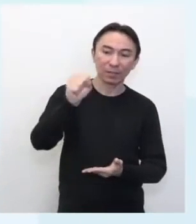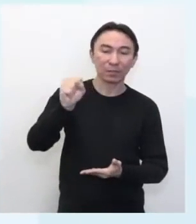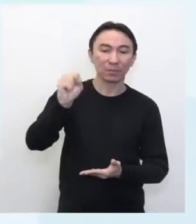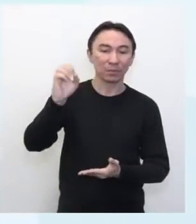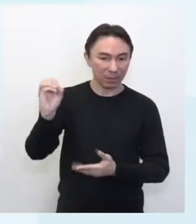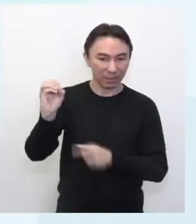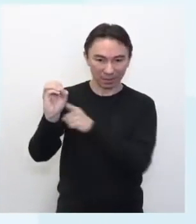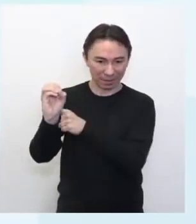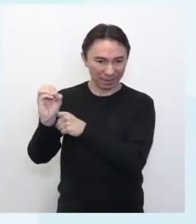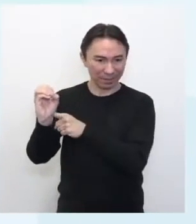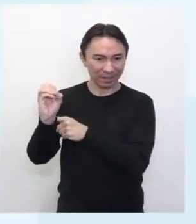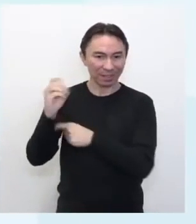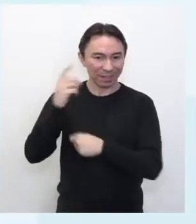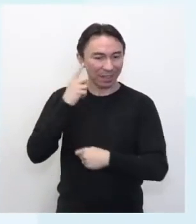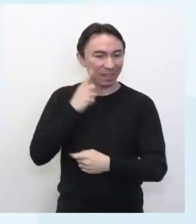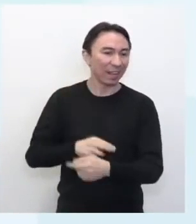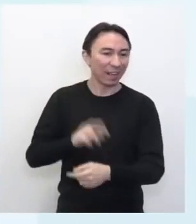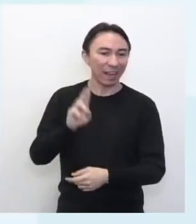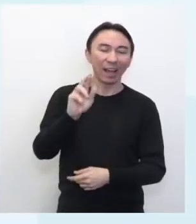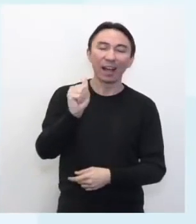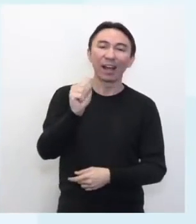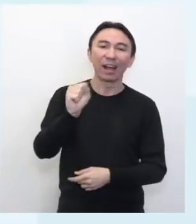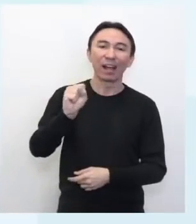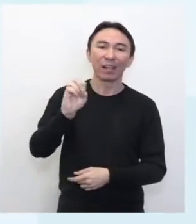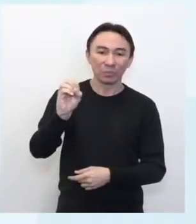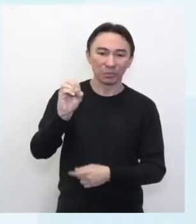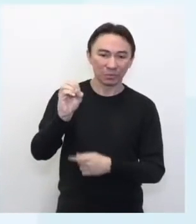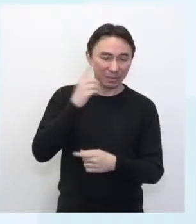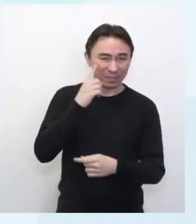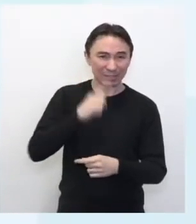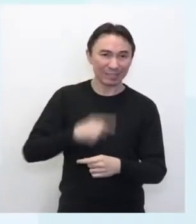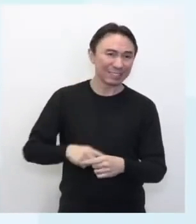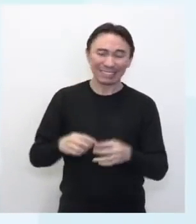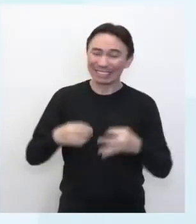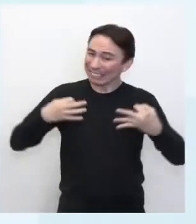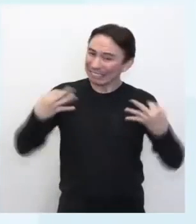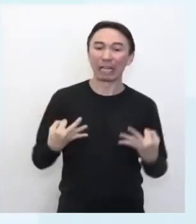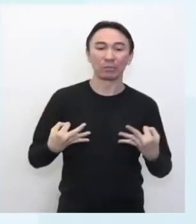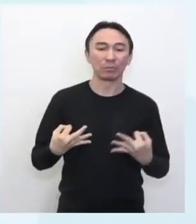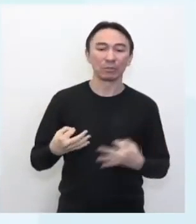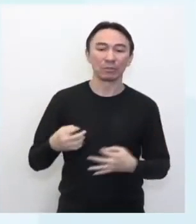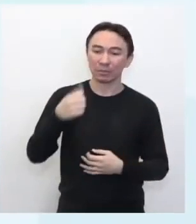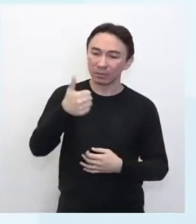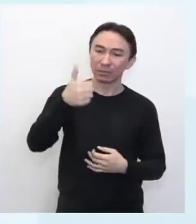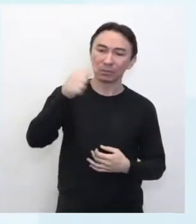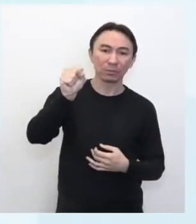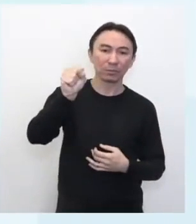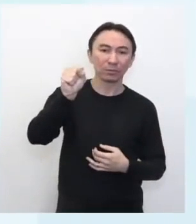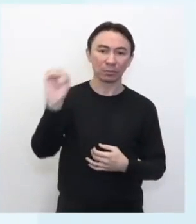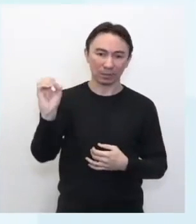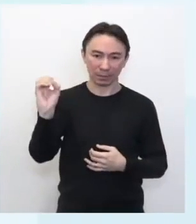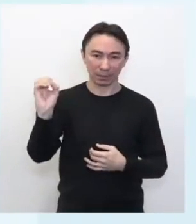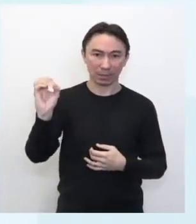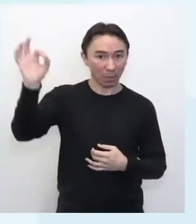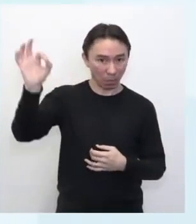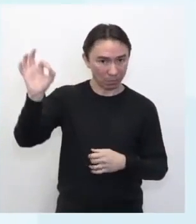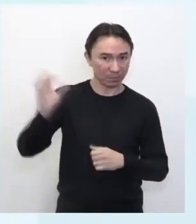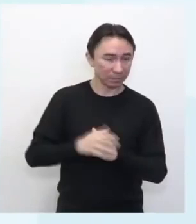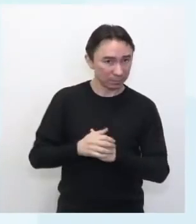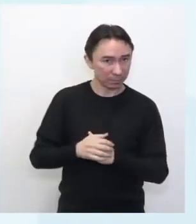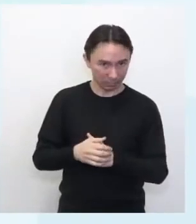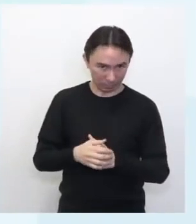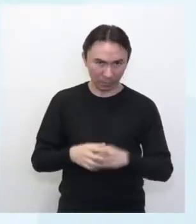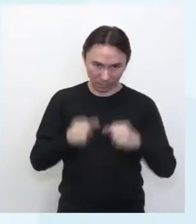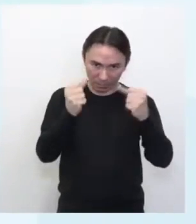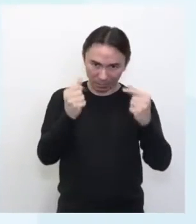exatamente 180 graus. Então da habilidade lá, eu falei já desses dois ângulos, tanto de 90